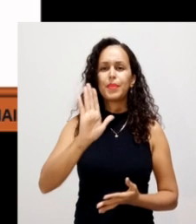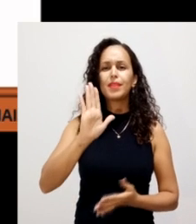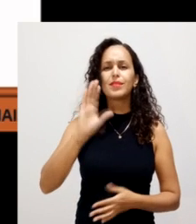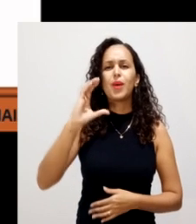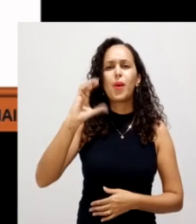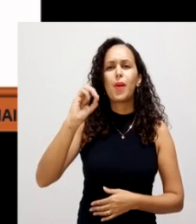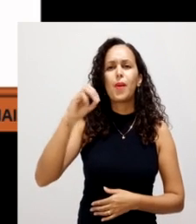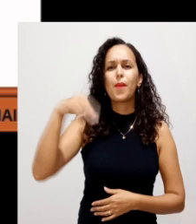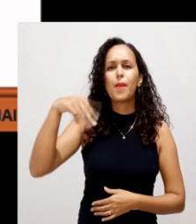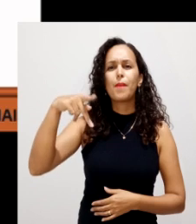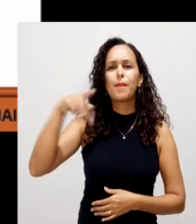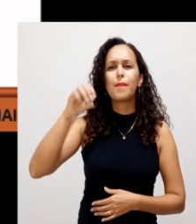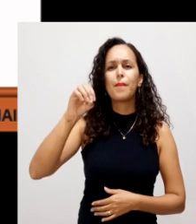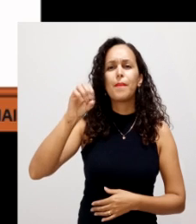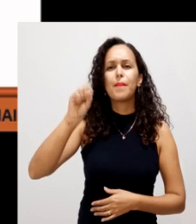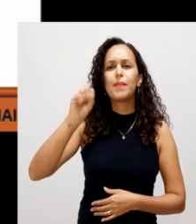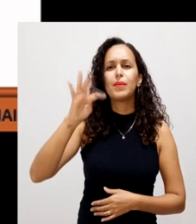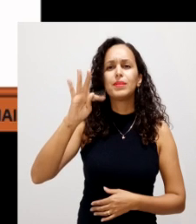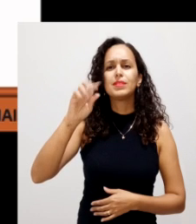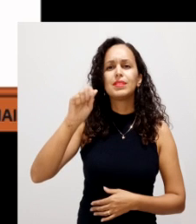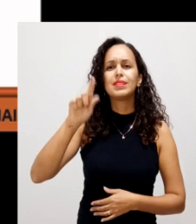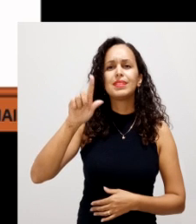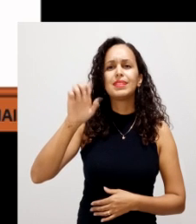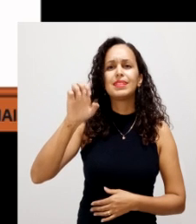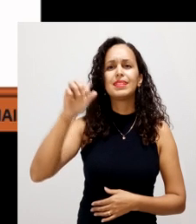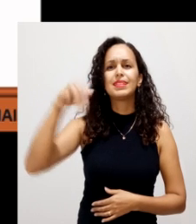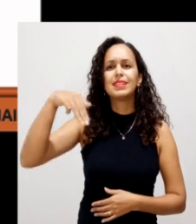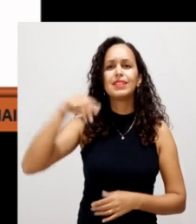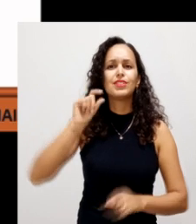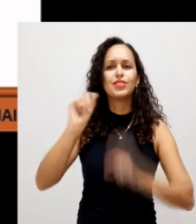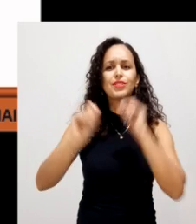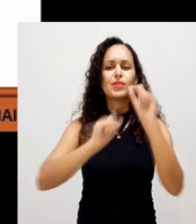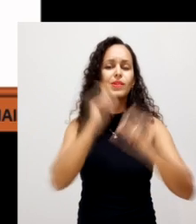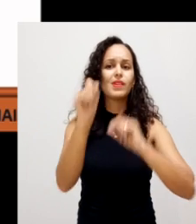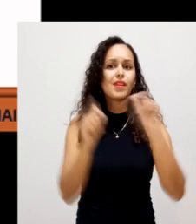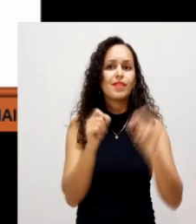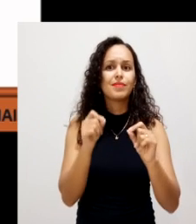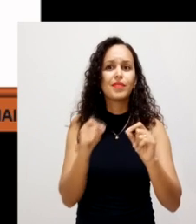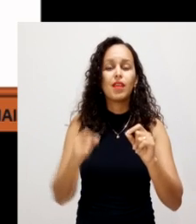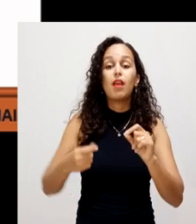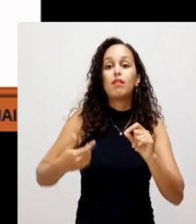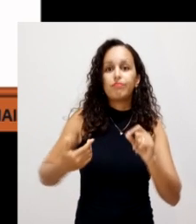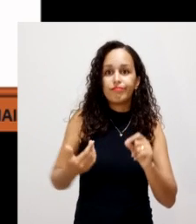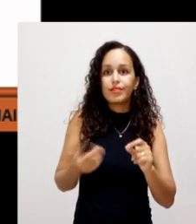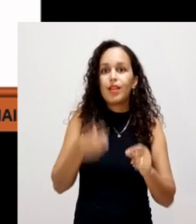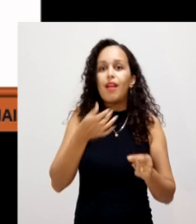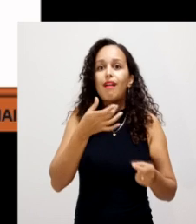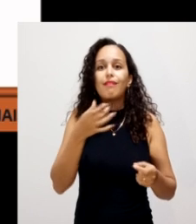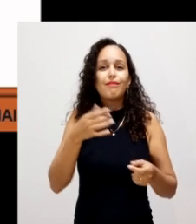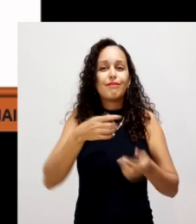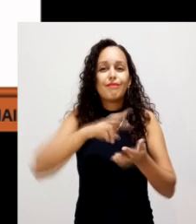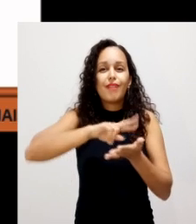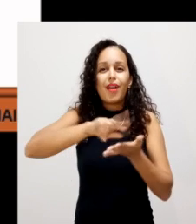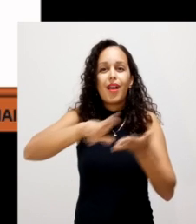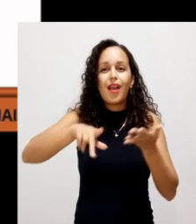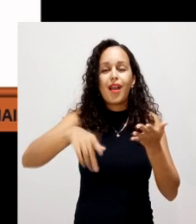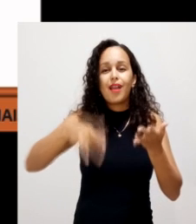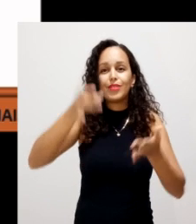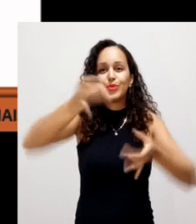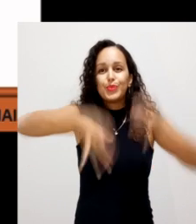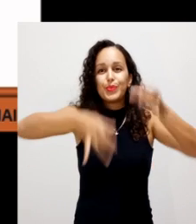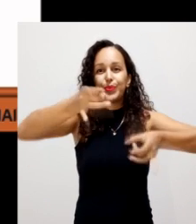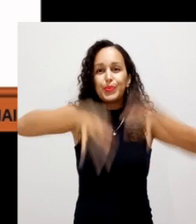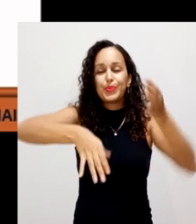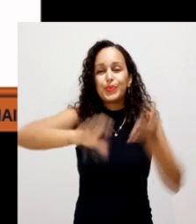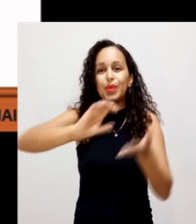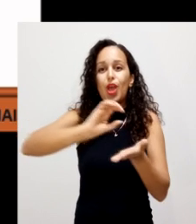E o que é a compostagem? A compostagem é um procedimento que visa acelerar e direcionar o processo de decomposição de materiais orgânicos